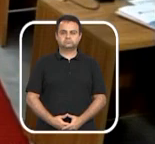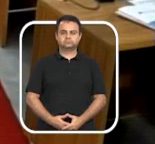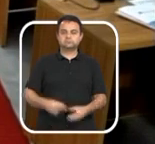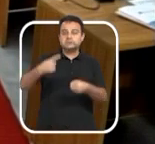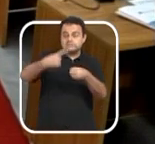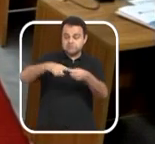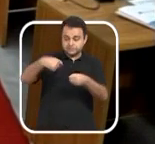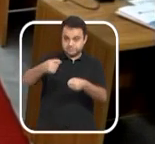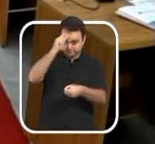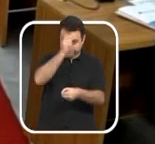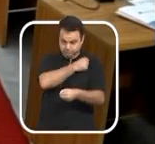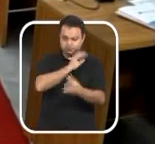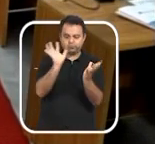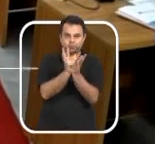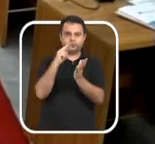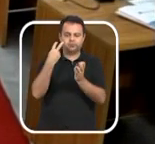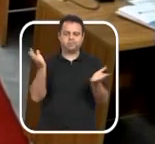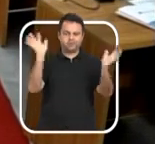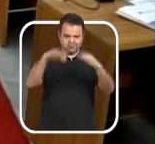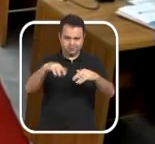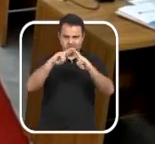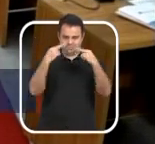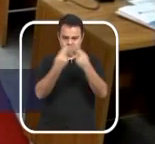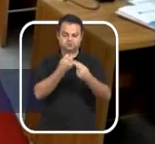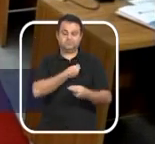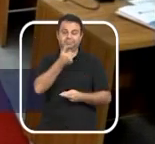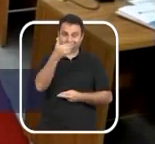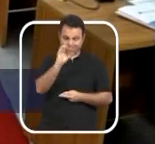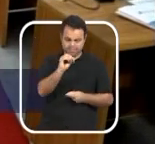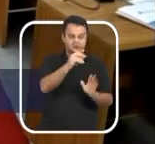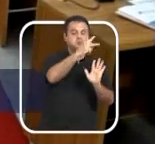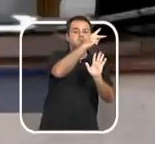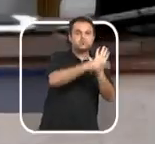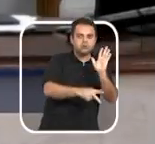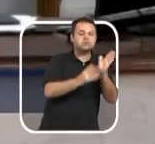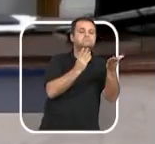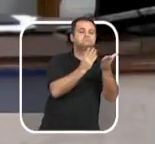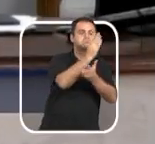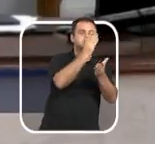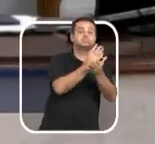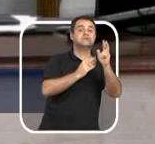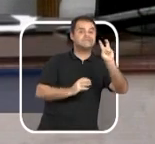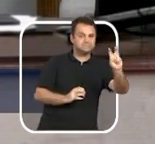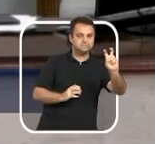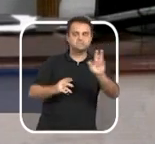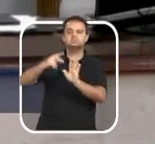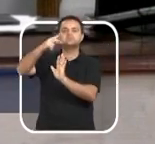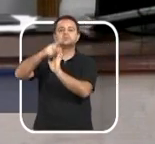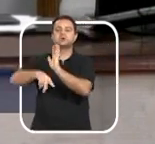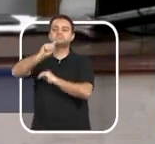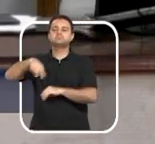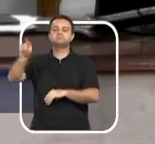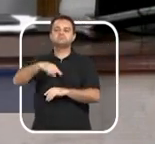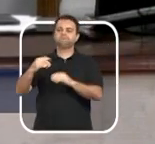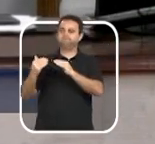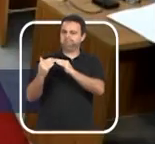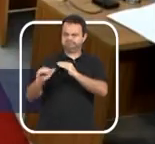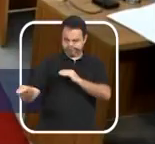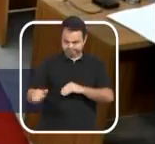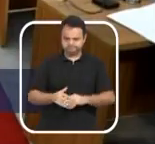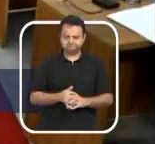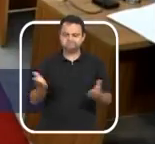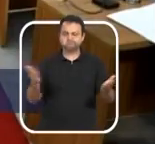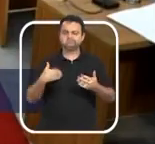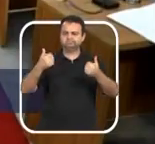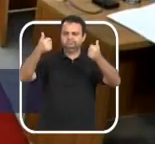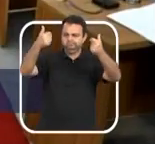Os vereadores de Rio Preto aprovaram cinco projetos e rejeitaram um veto durante a décima sessão